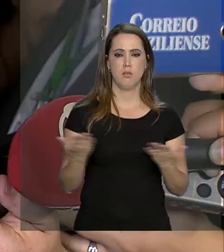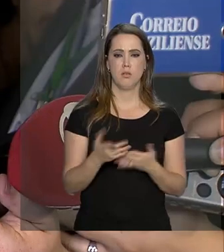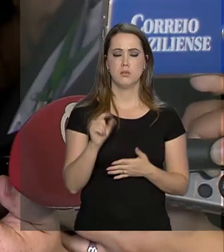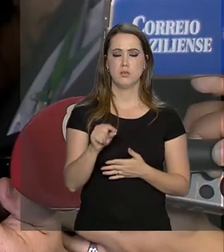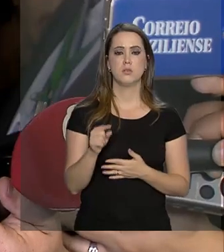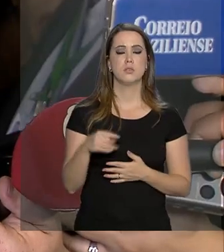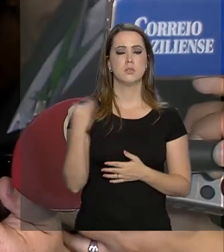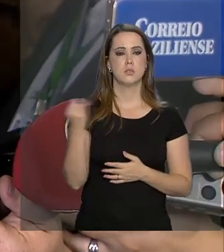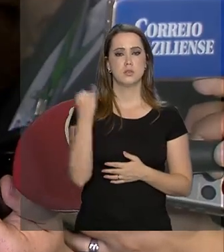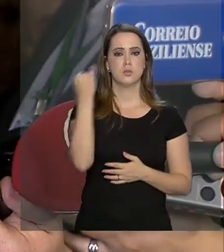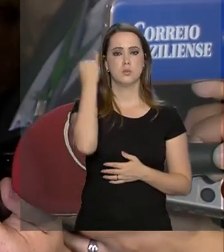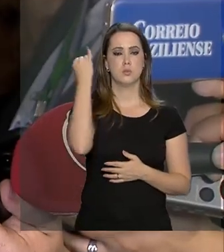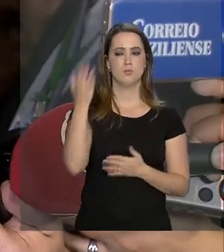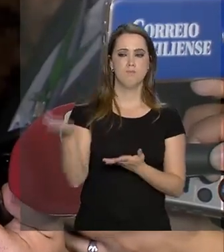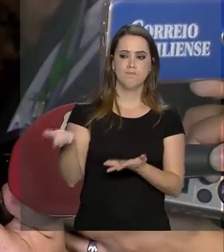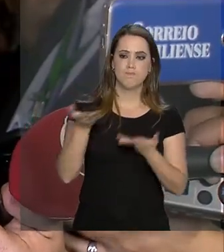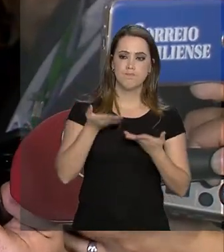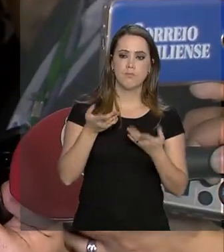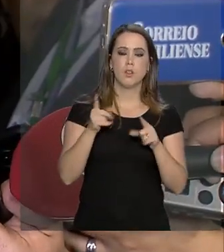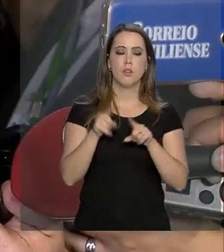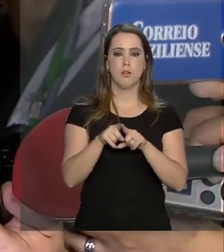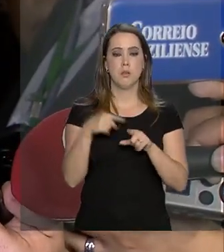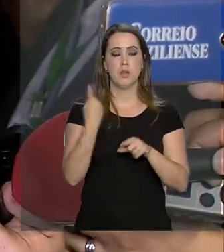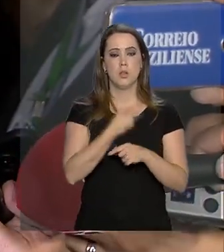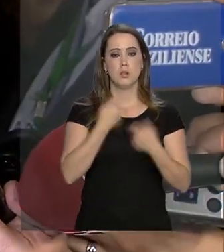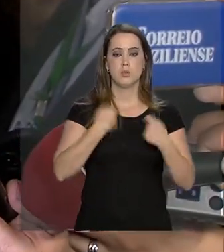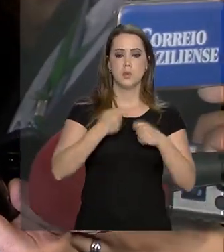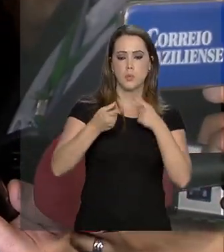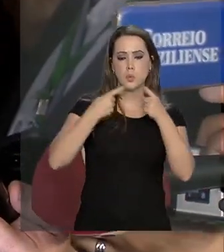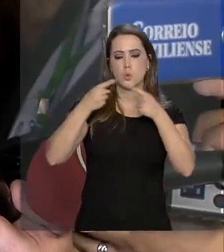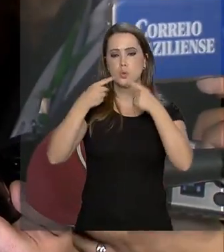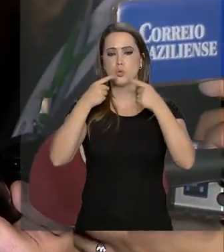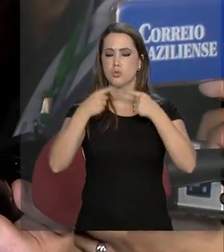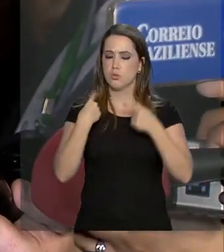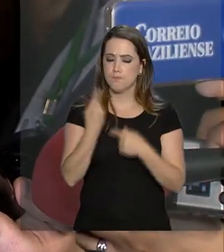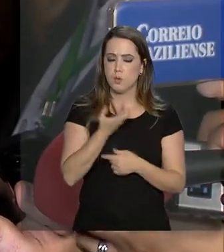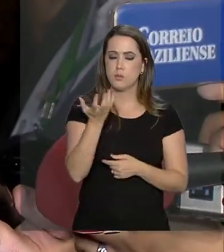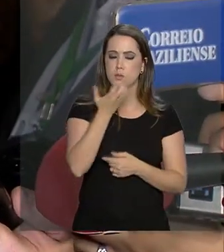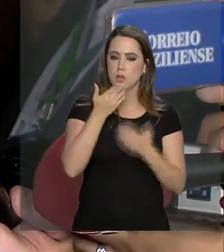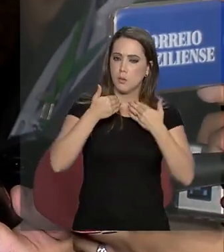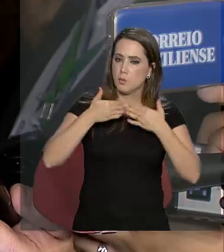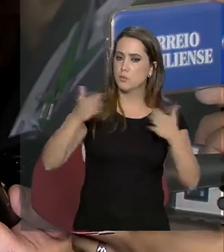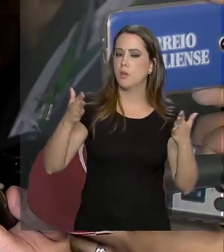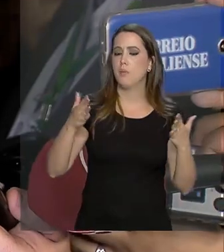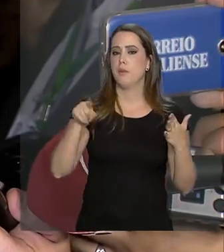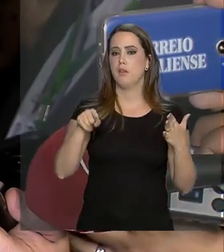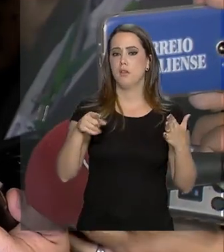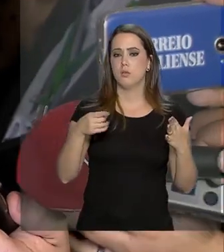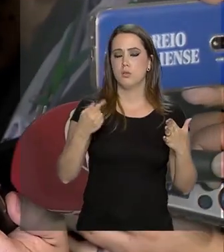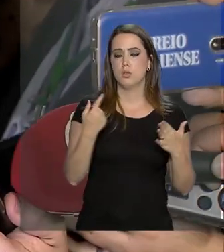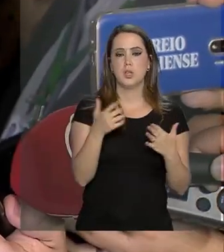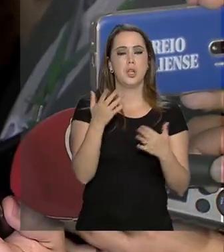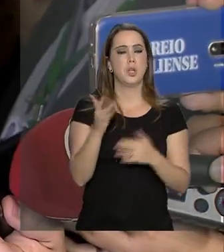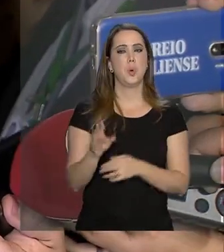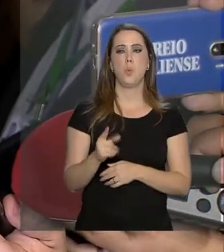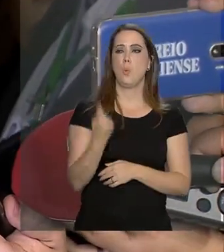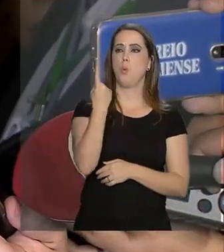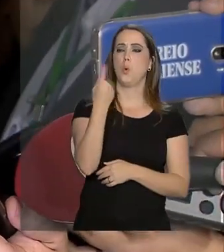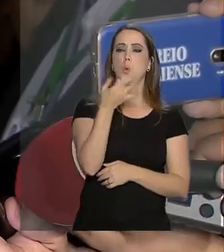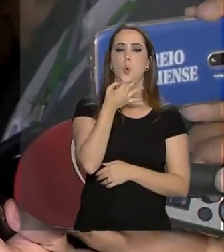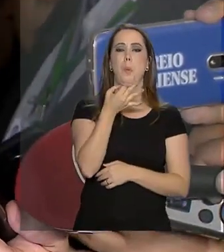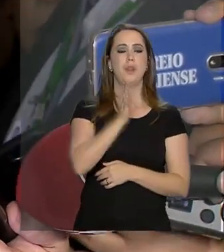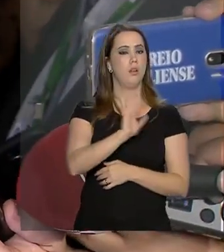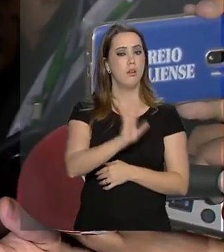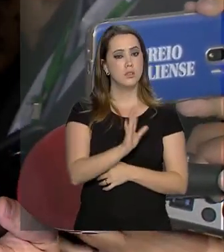é de uma grande receptividade. Claro que nós teremos que debater, estamos abertos ao diálogo. Ninguém pretende aqui ser senhor da razão.